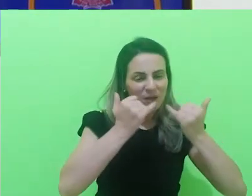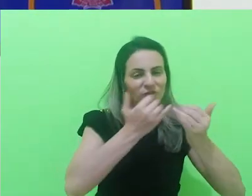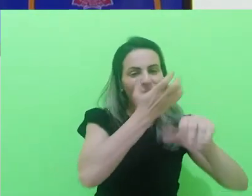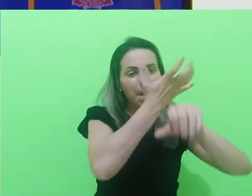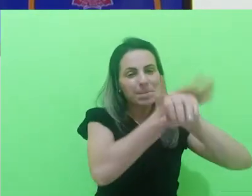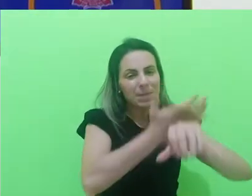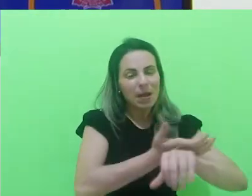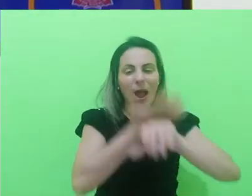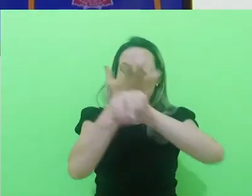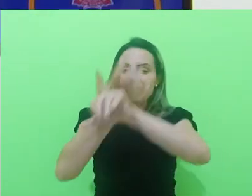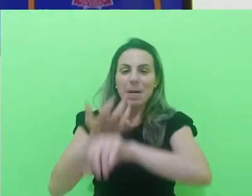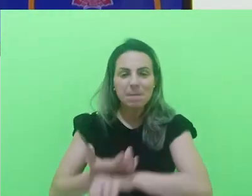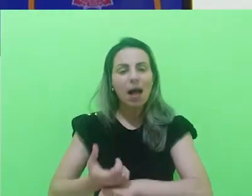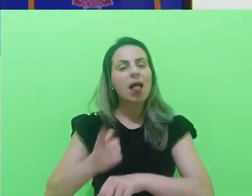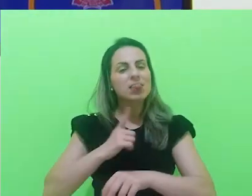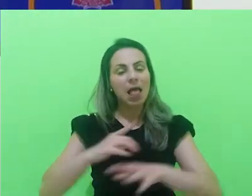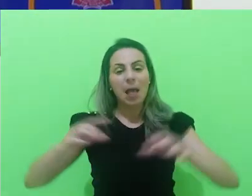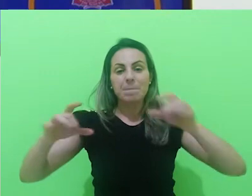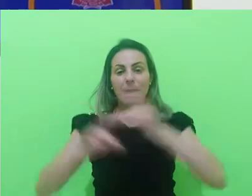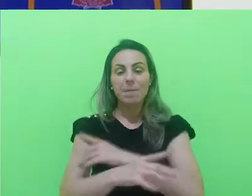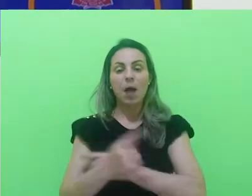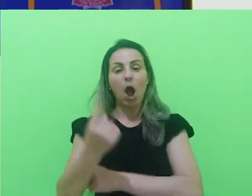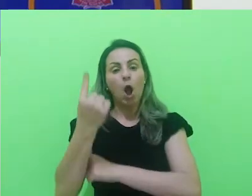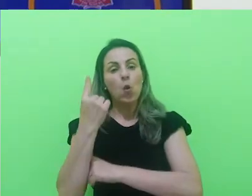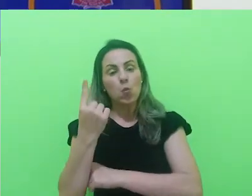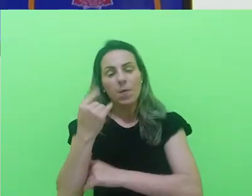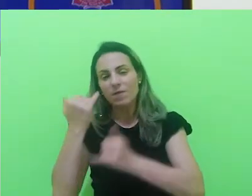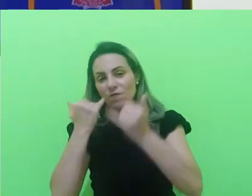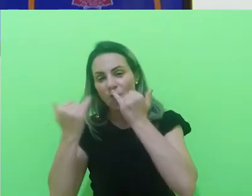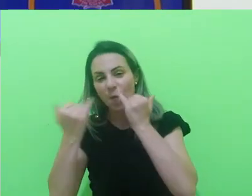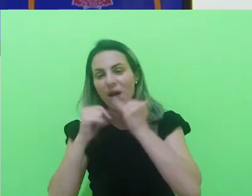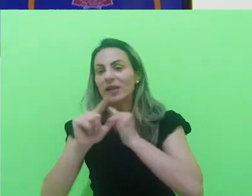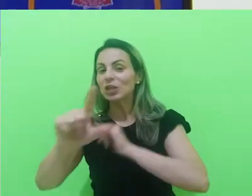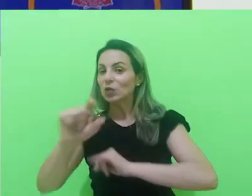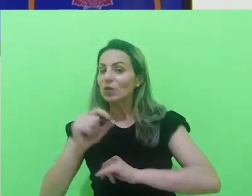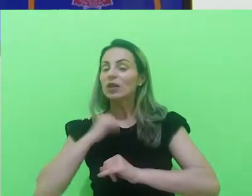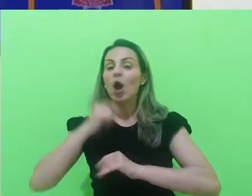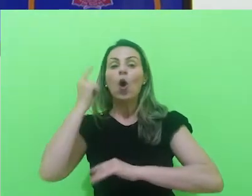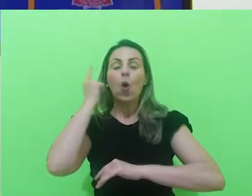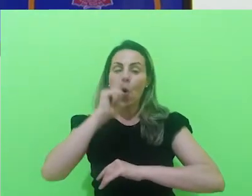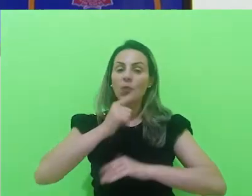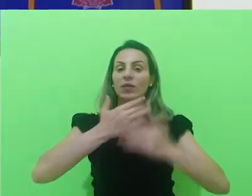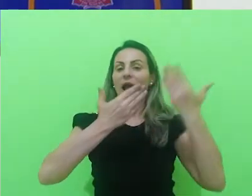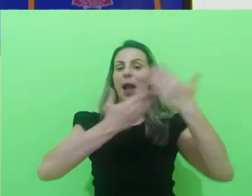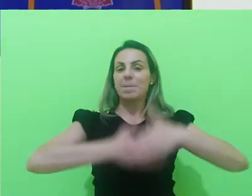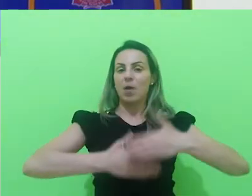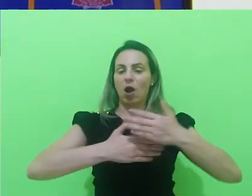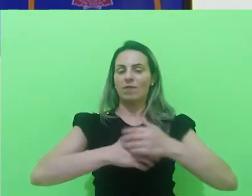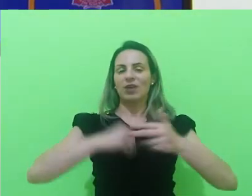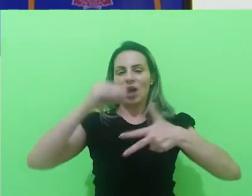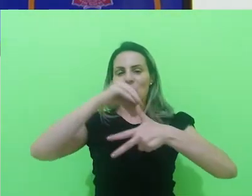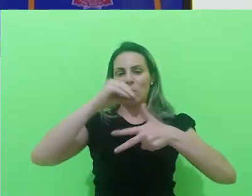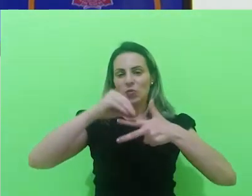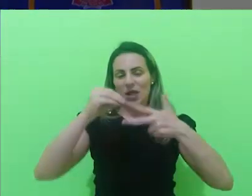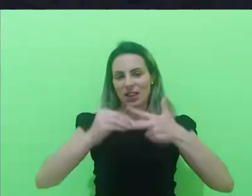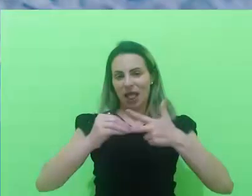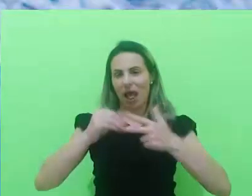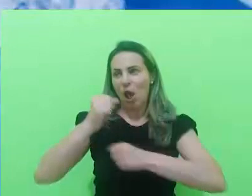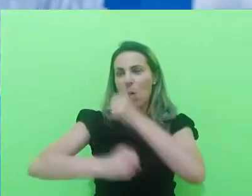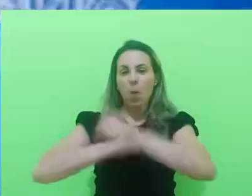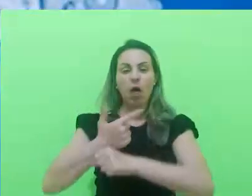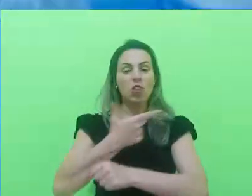terá de estar preparado para um dos itinerários, de forma que você consiga fazer a prova depois, lá no Enem, em 2024.